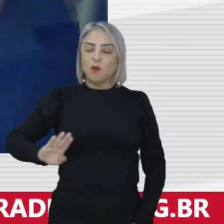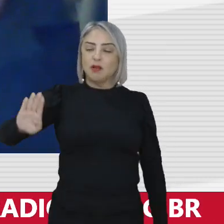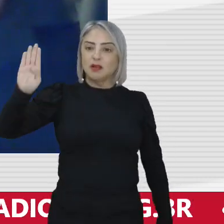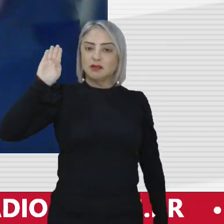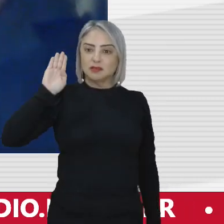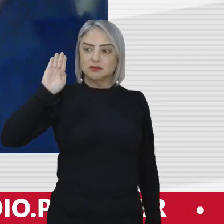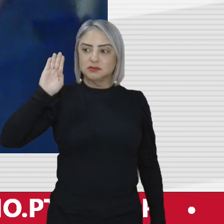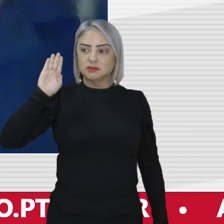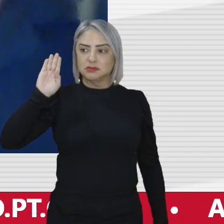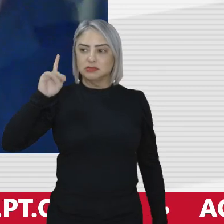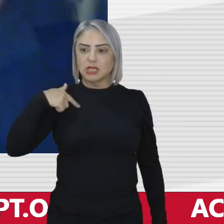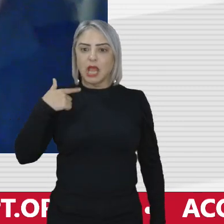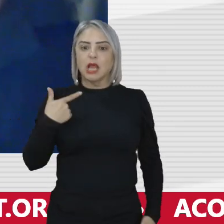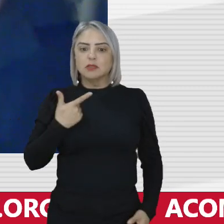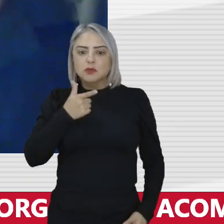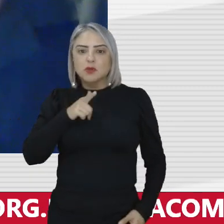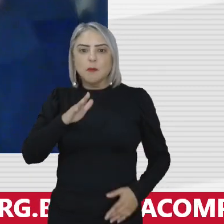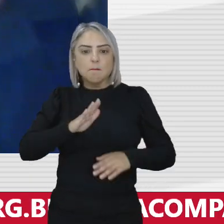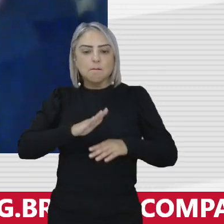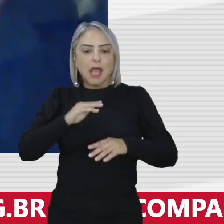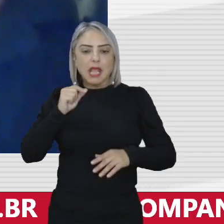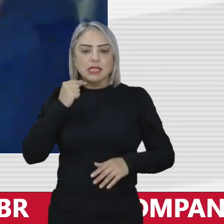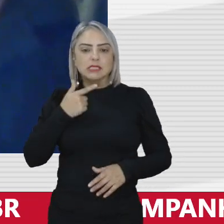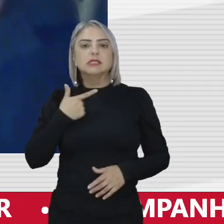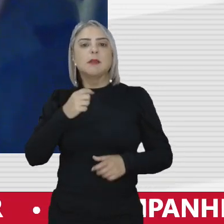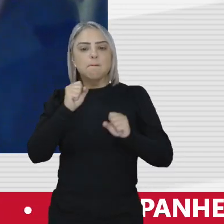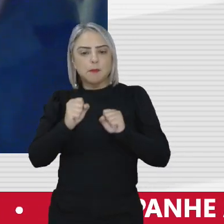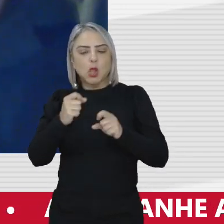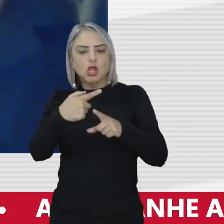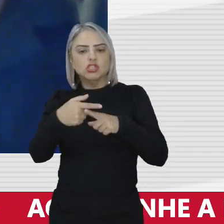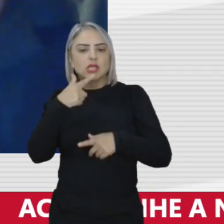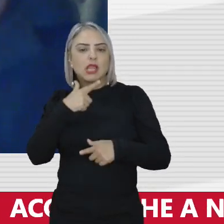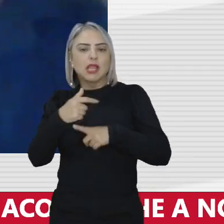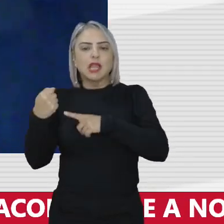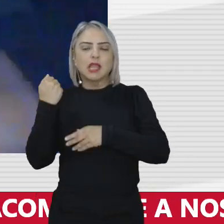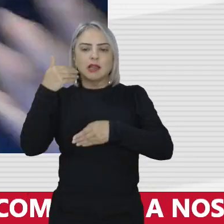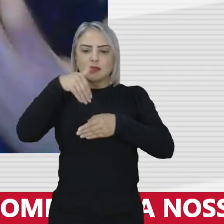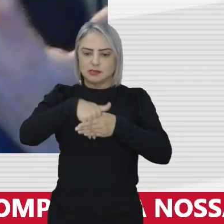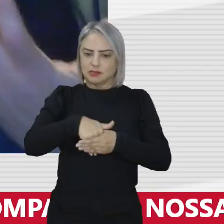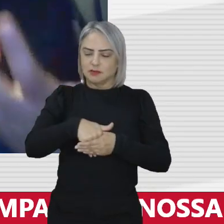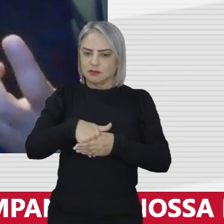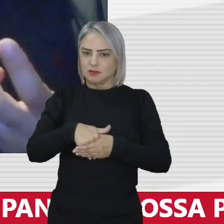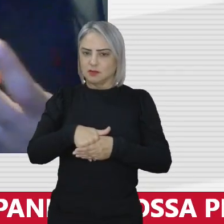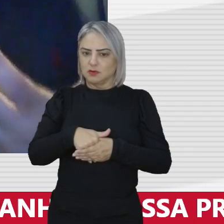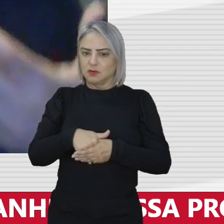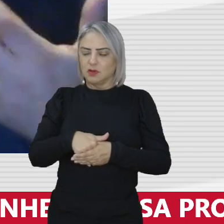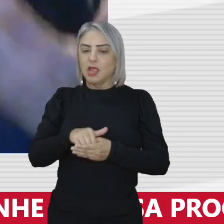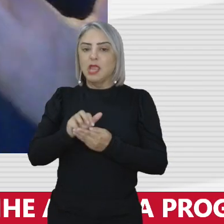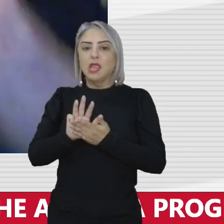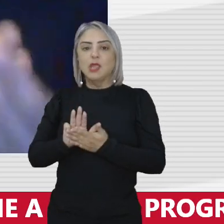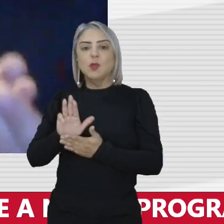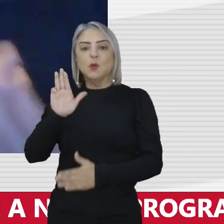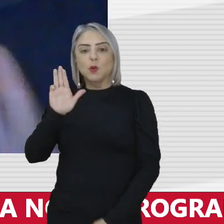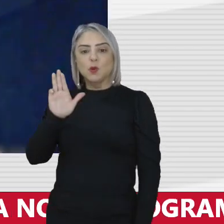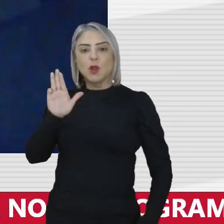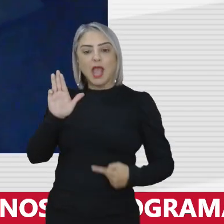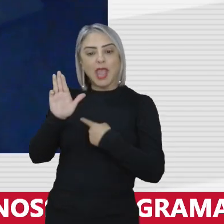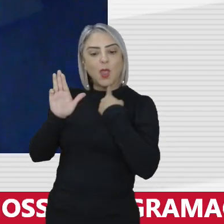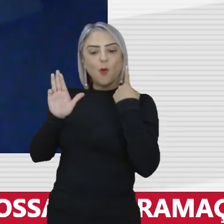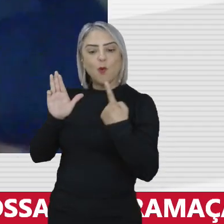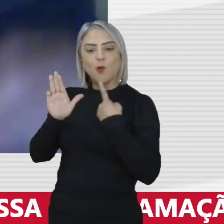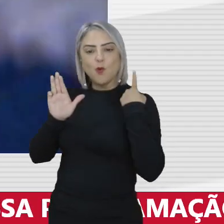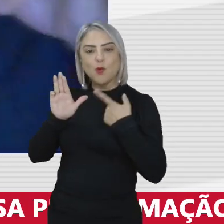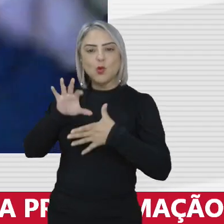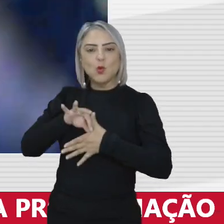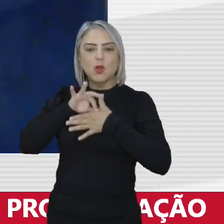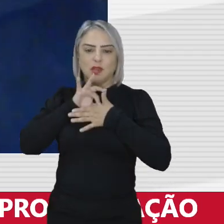com condições de ganhar essa eleição e ele é o único líder com condição